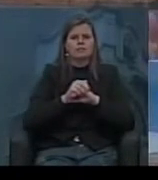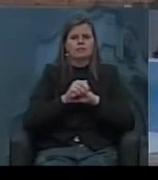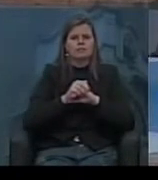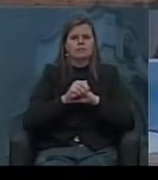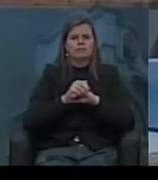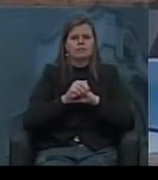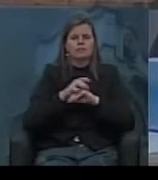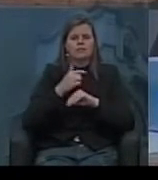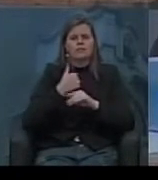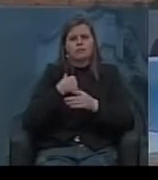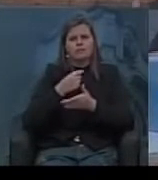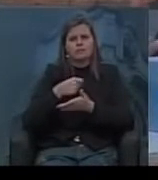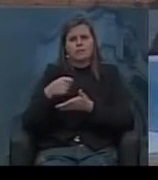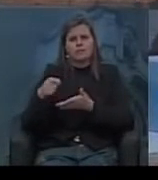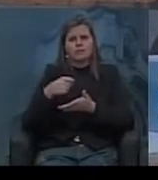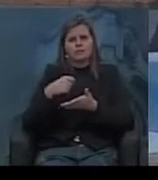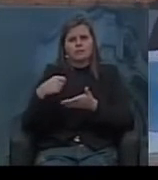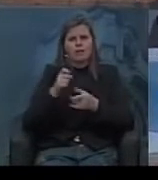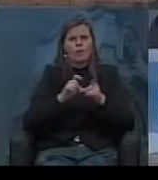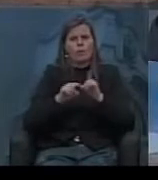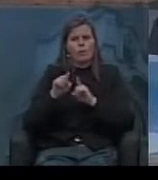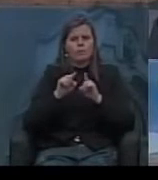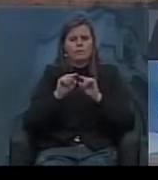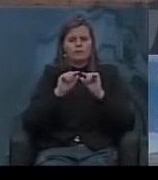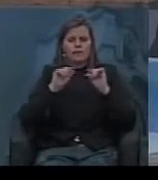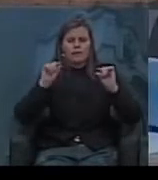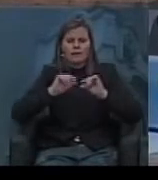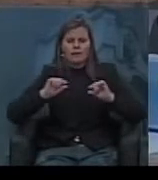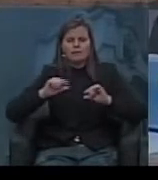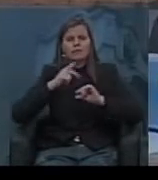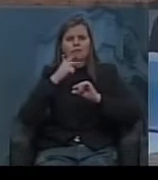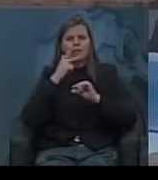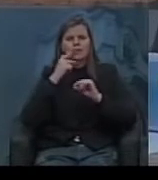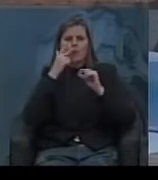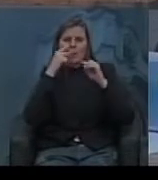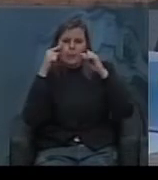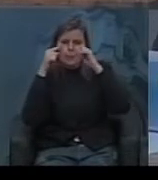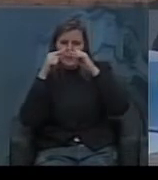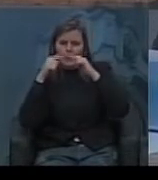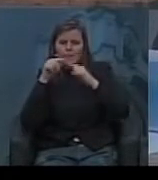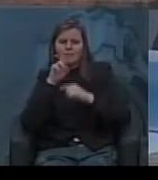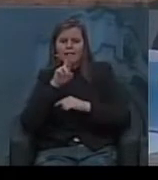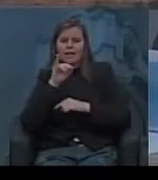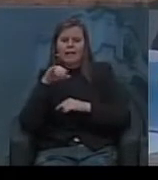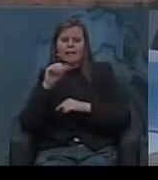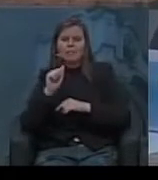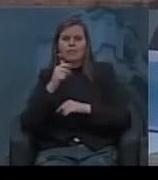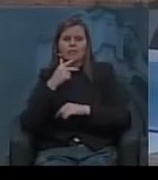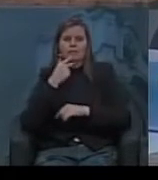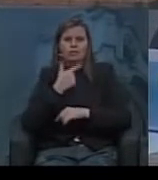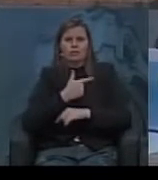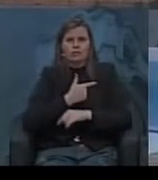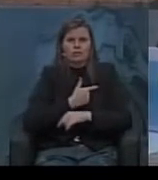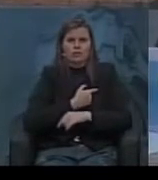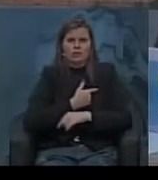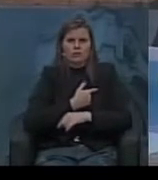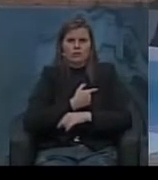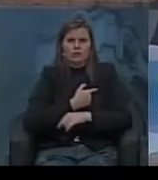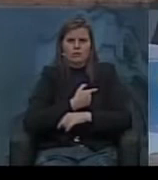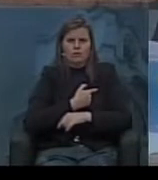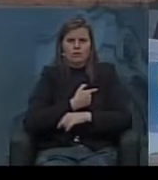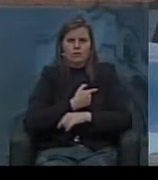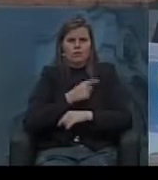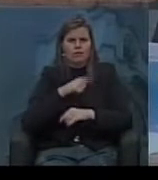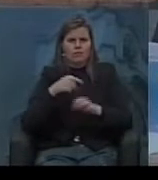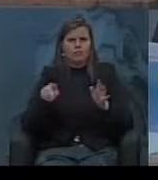me deu eu escrevi aqui algumas poucas linhas dizendo em rimas que o Getúlio o Getúlio era desse